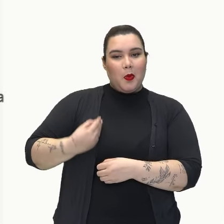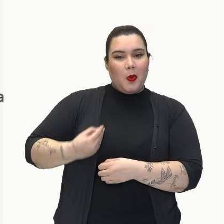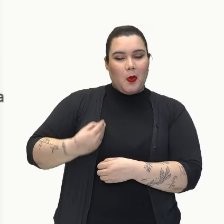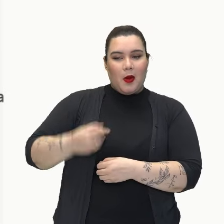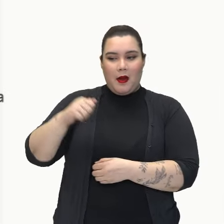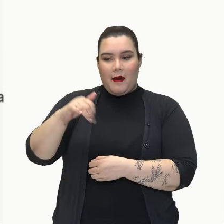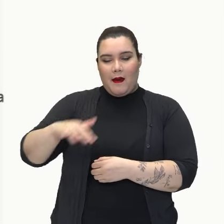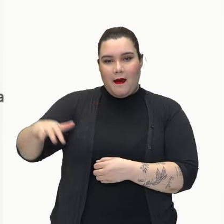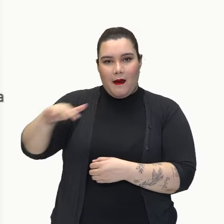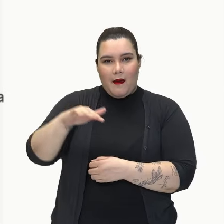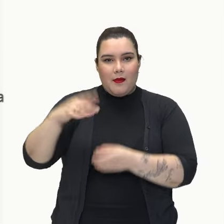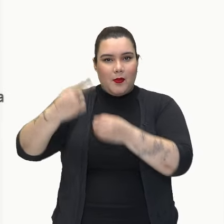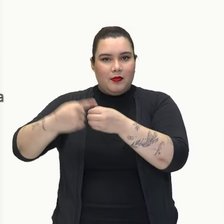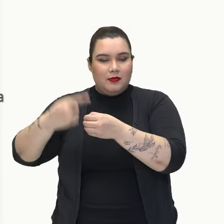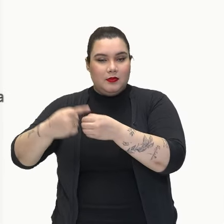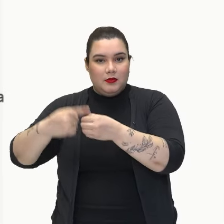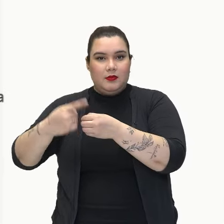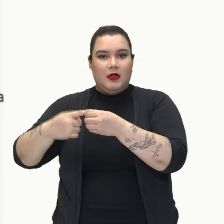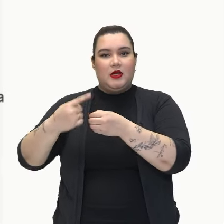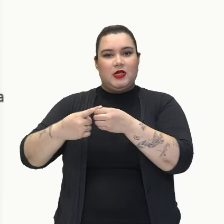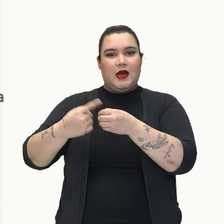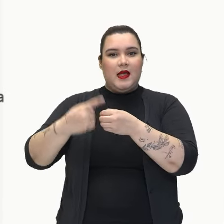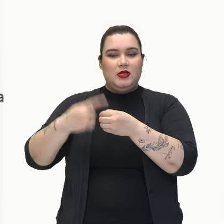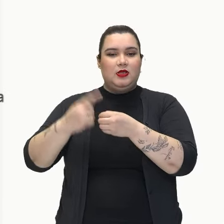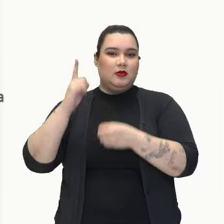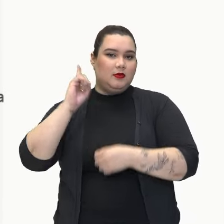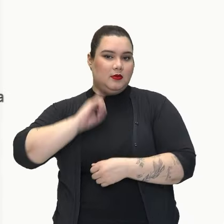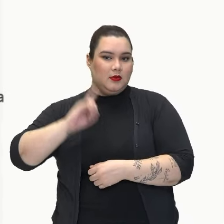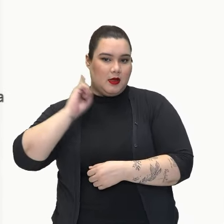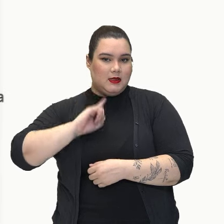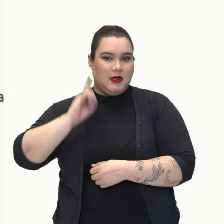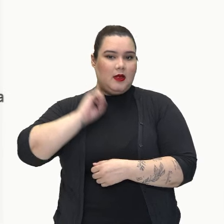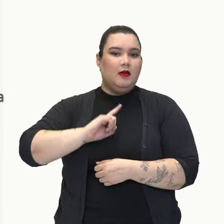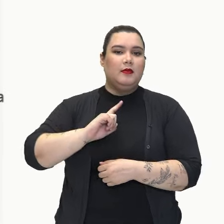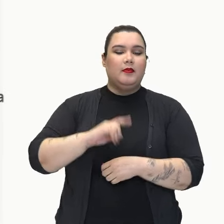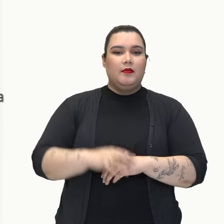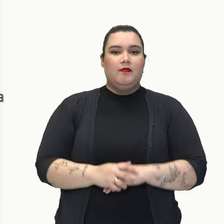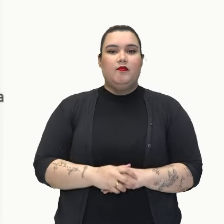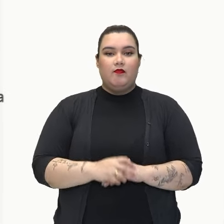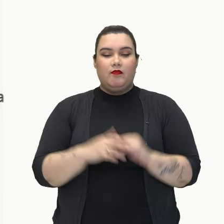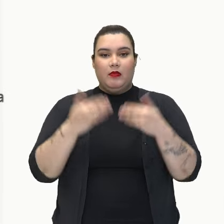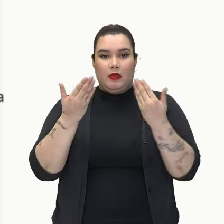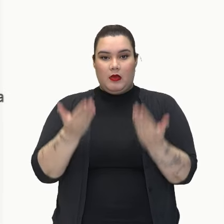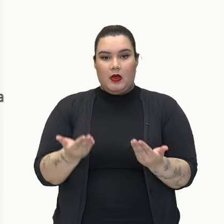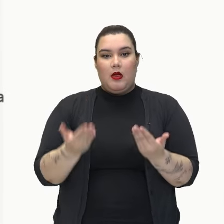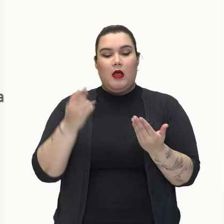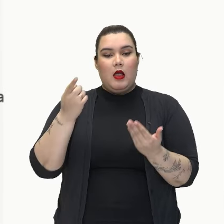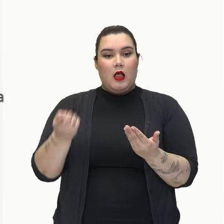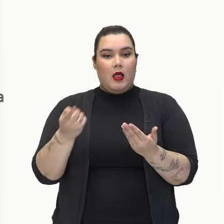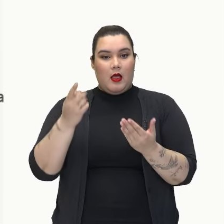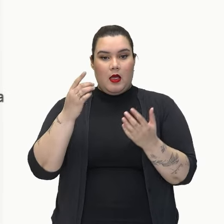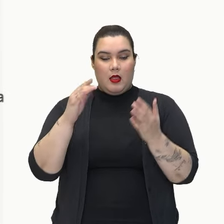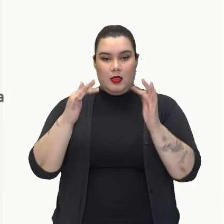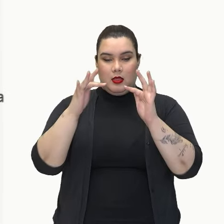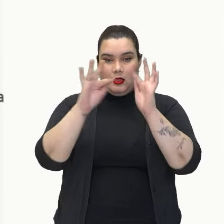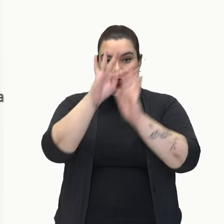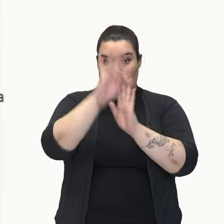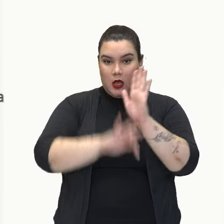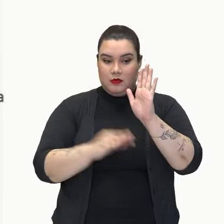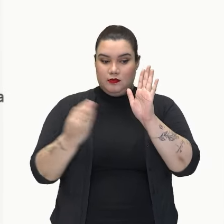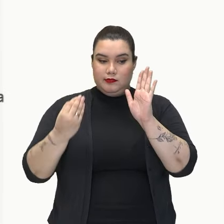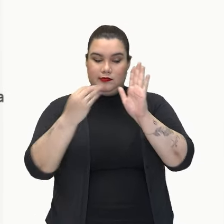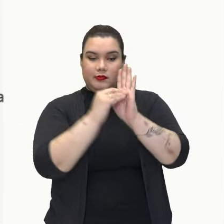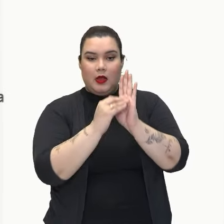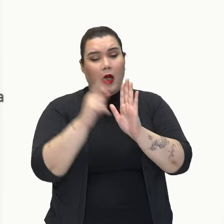ali naquela região do sertão de Minas Gerais. Essa construção, para o céu, observem que essa construção foi colocada aí no texto de